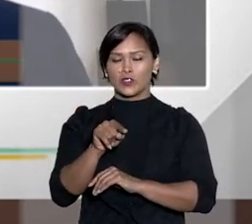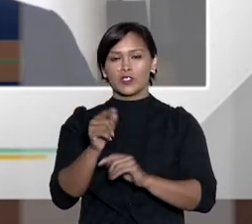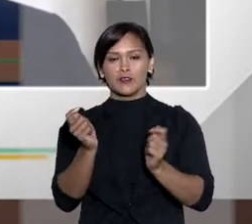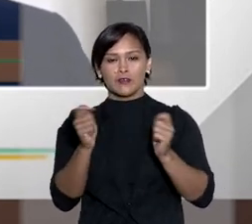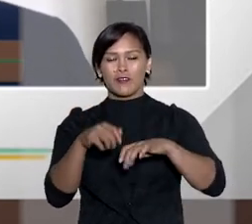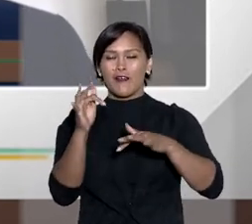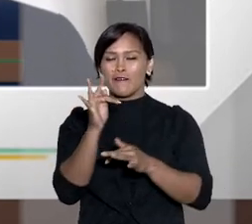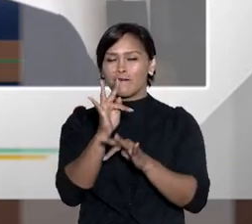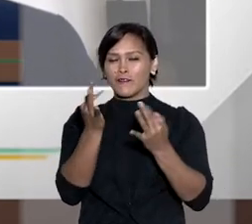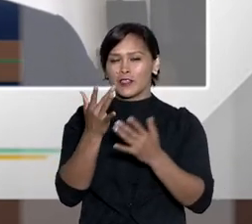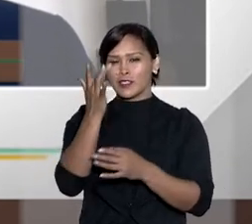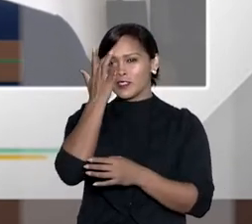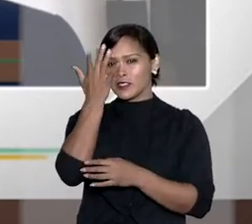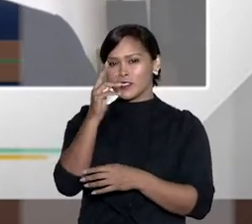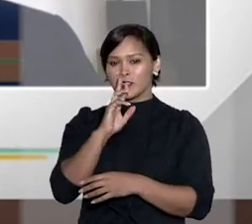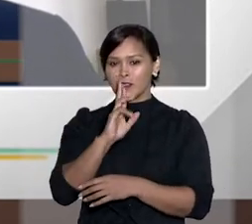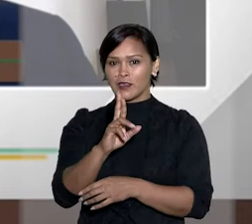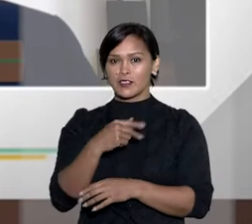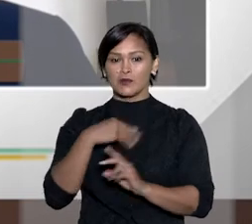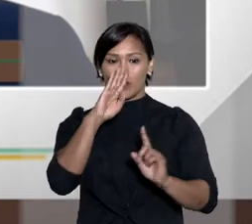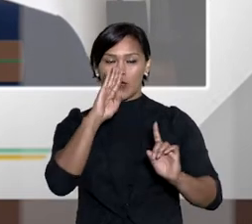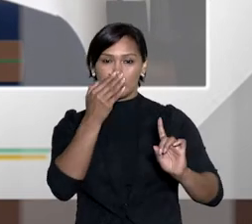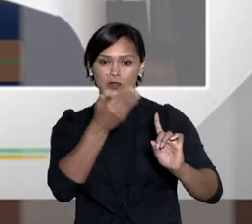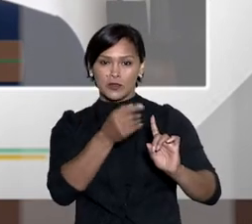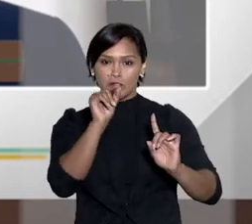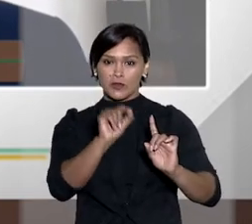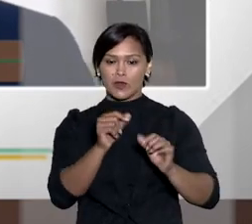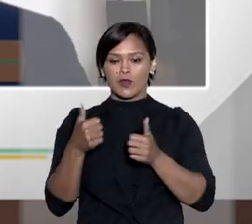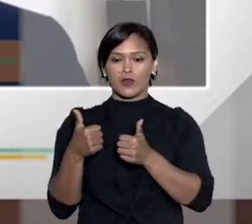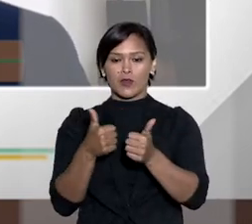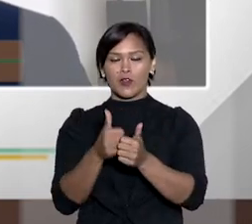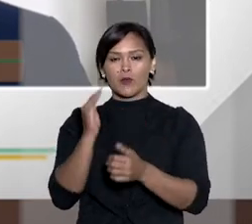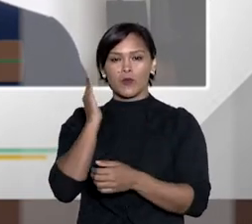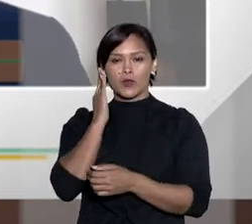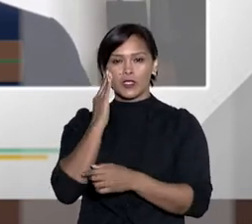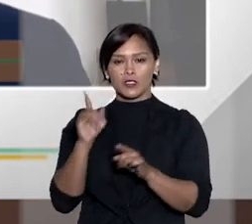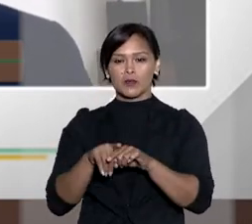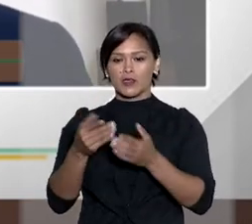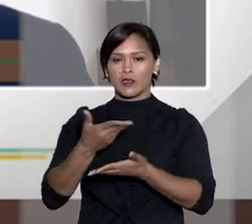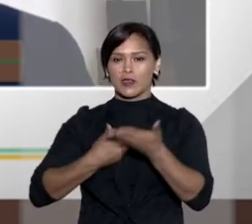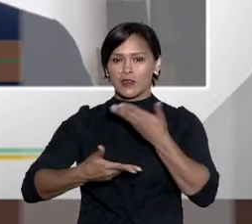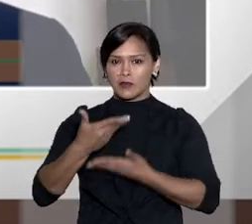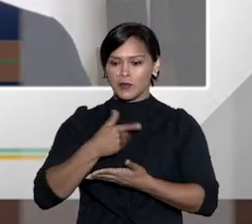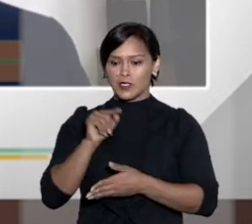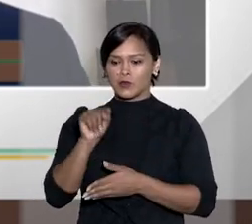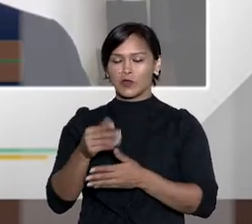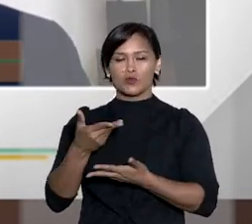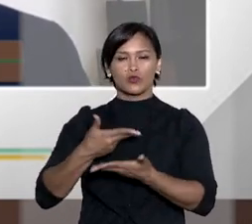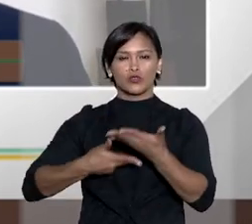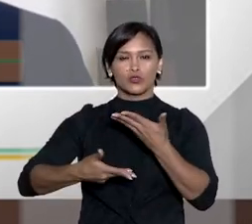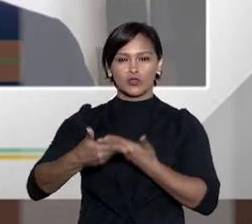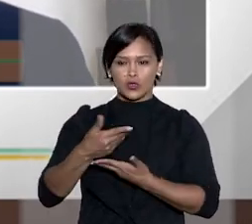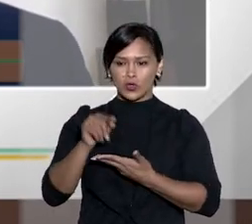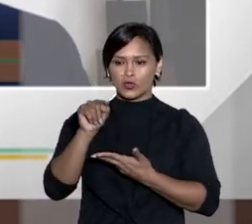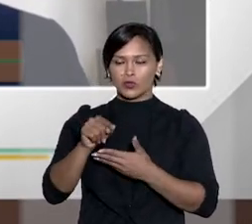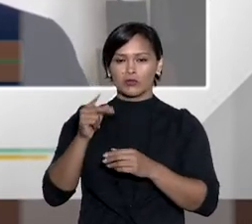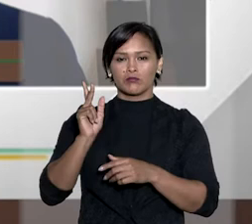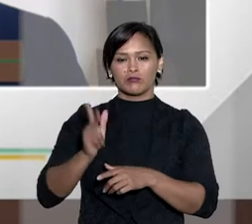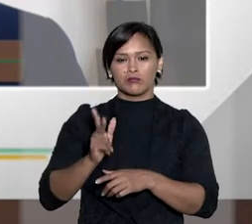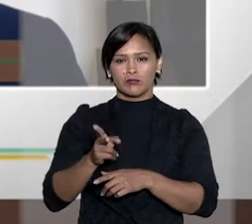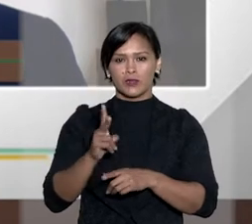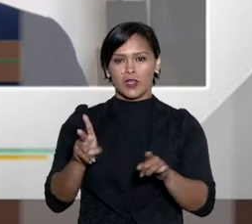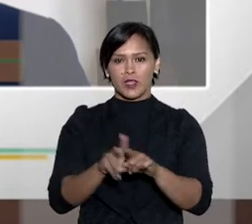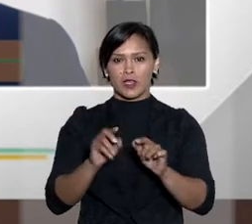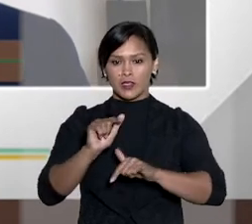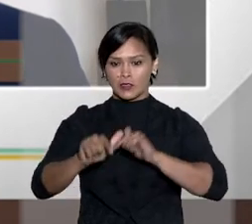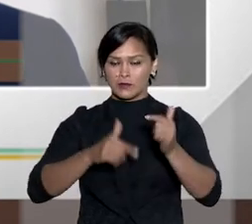resposta do réu, bem como a compreensão e a participação daqueles que atuam nesse procedimento. Por sua